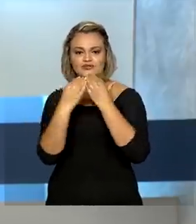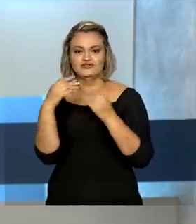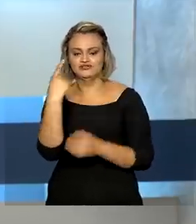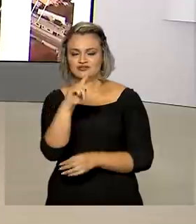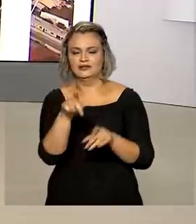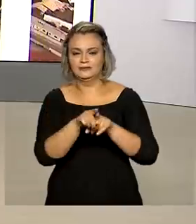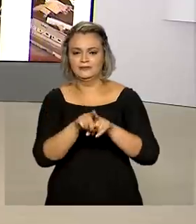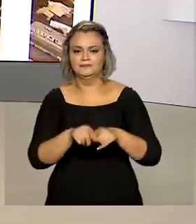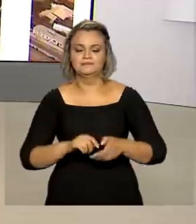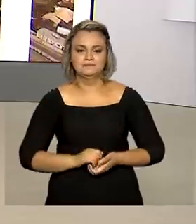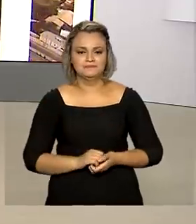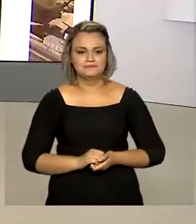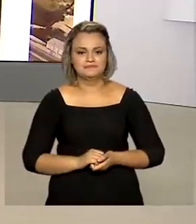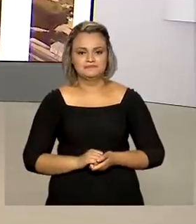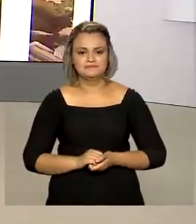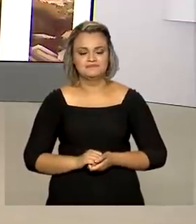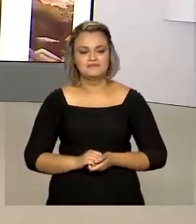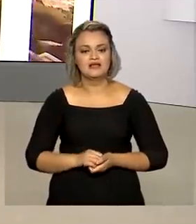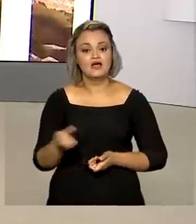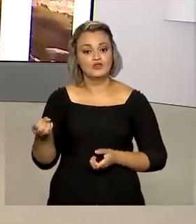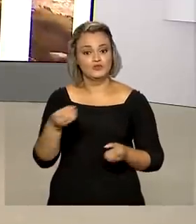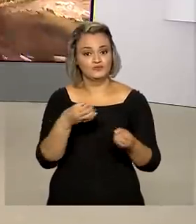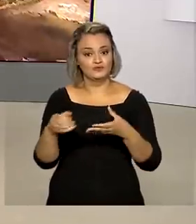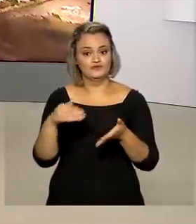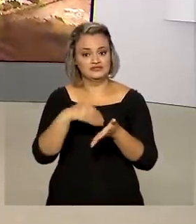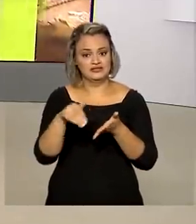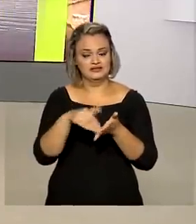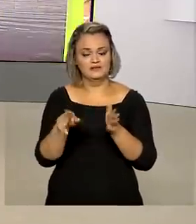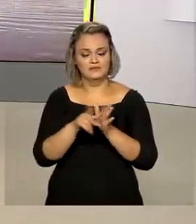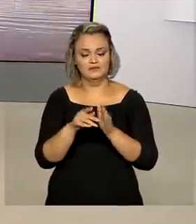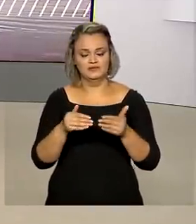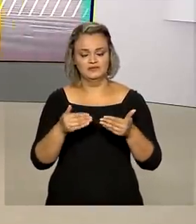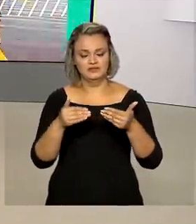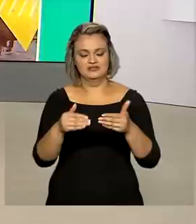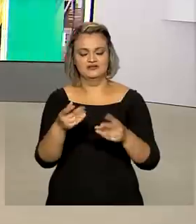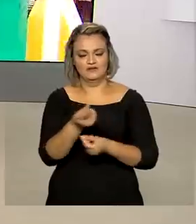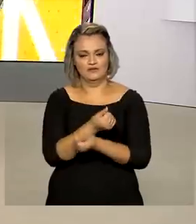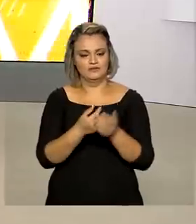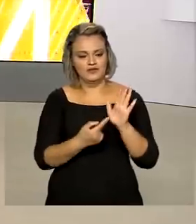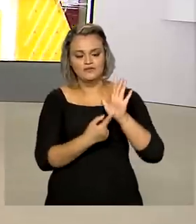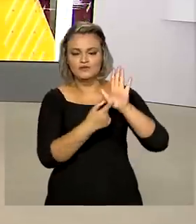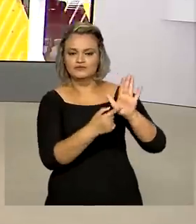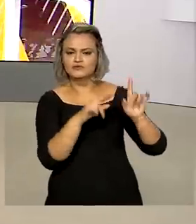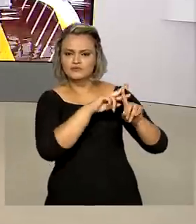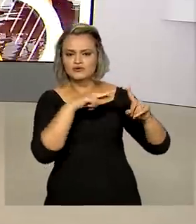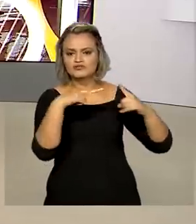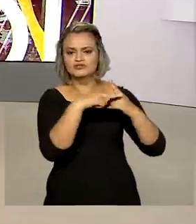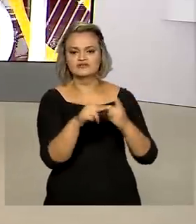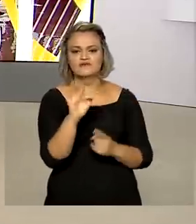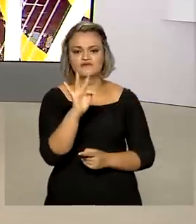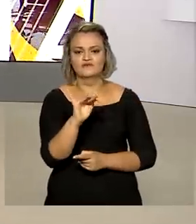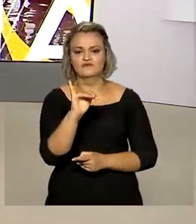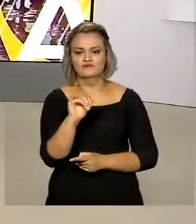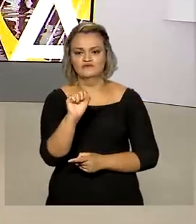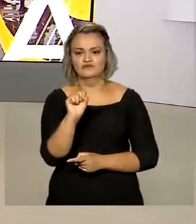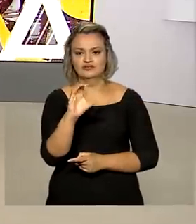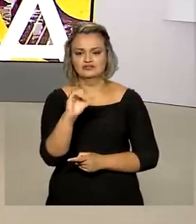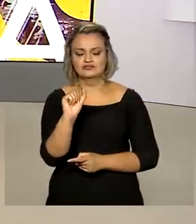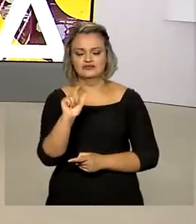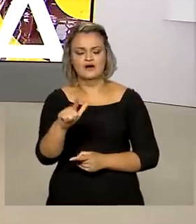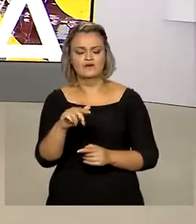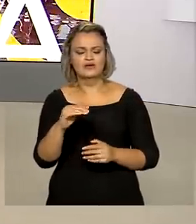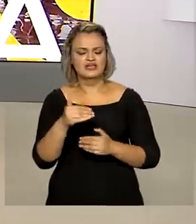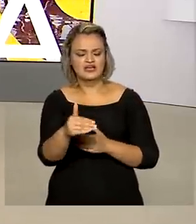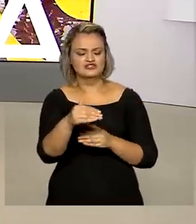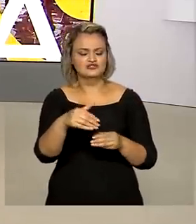Vêneta. Os novos secretários do Ministério da Economia apresentaram projeções fiscais e os possíveis efeitos da PEC dos